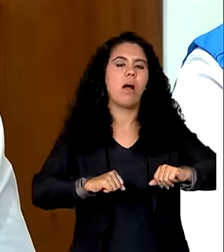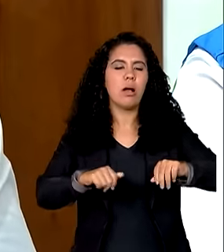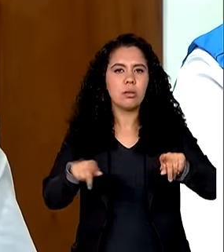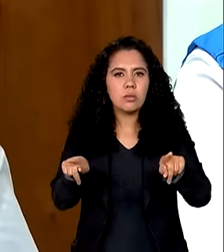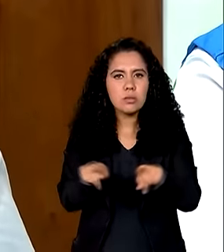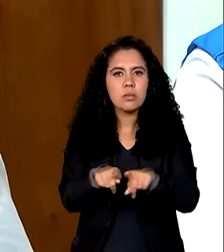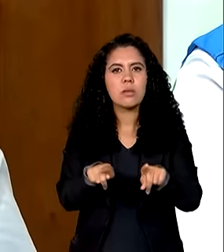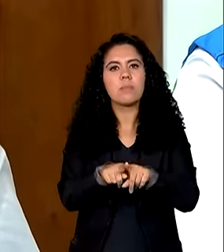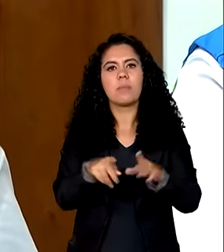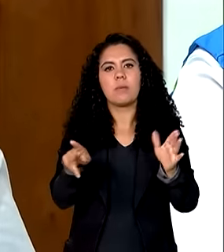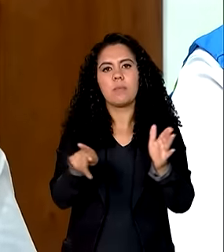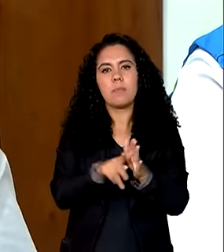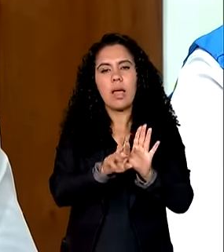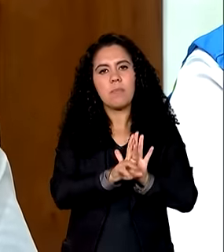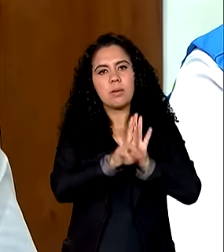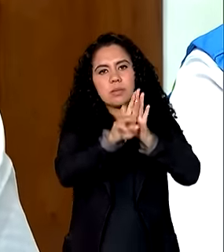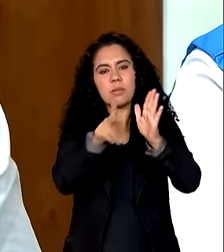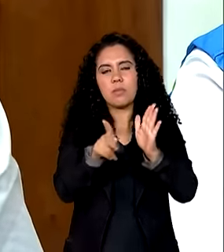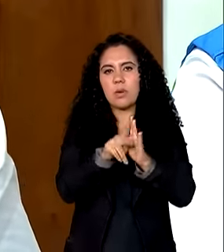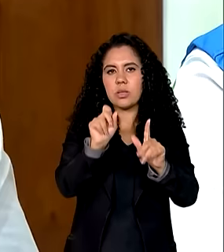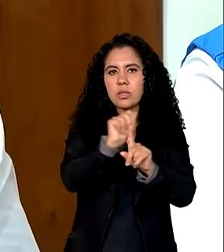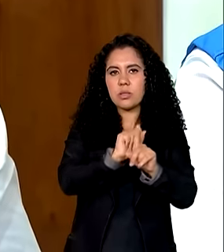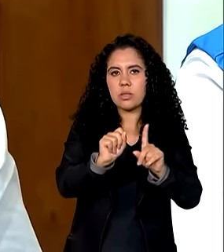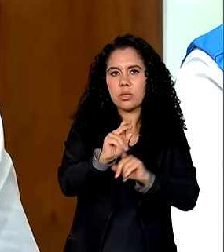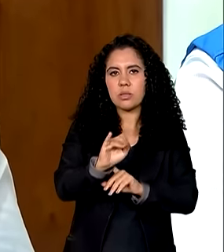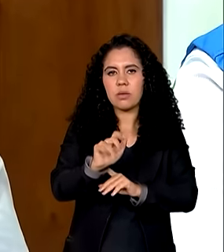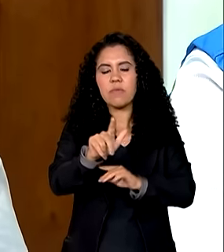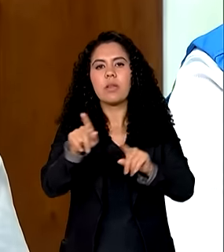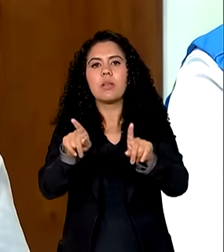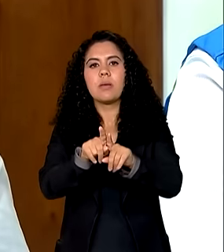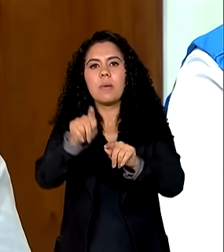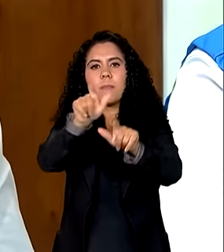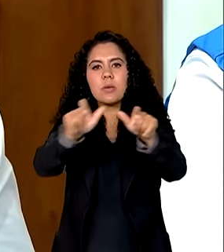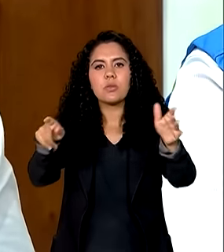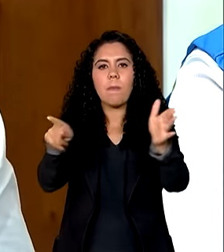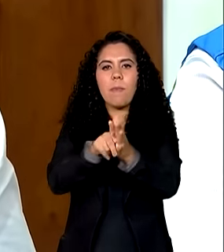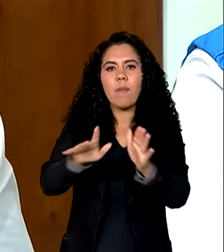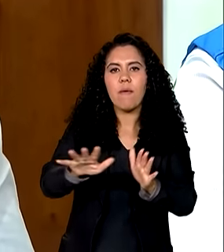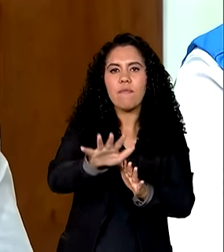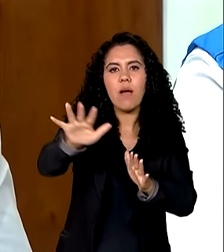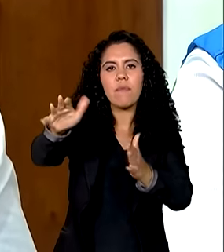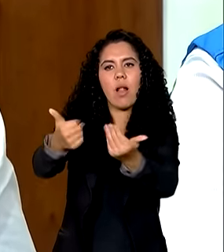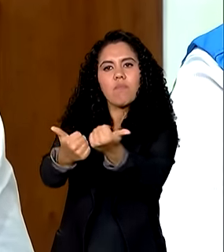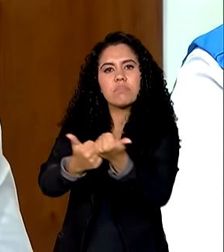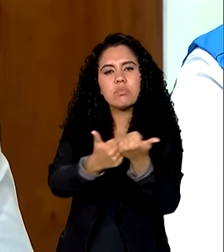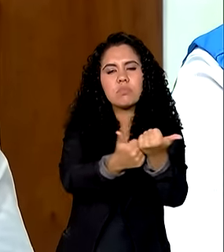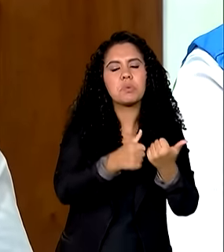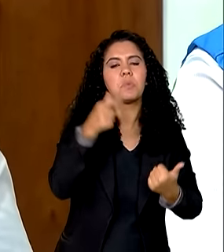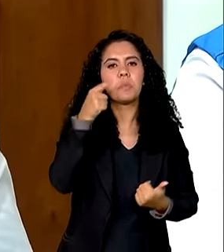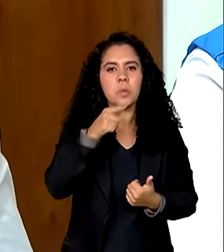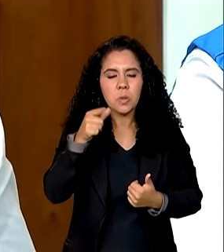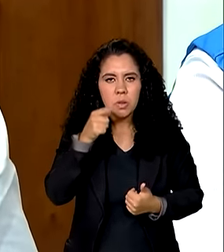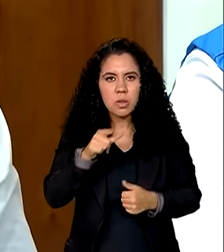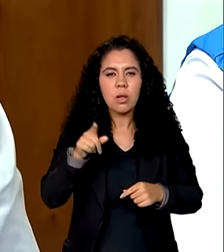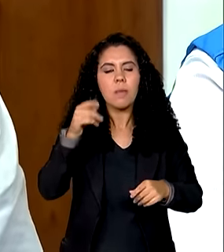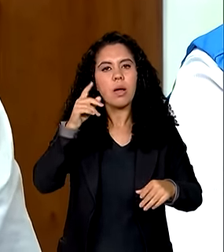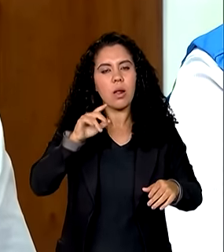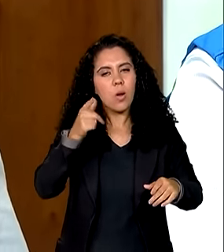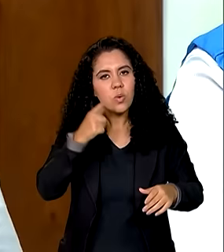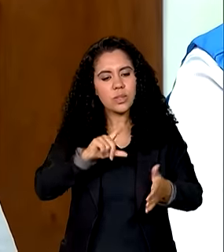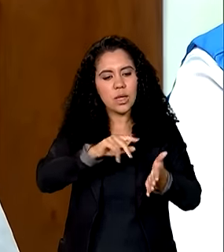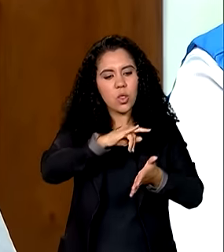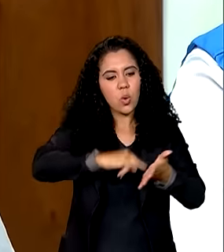sociedade civil a central única das favelas está ajudando muito a gente nisso para a gente conseguir fazer esse esforço para tirar documento outra